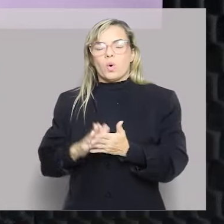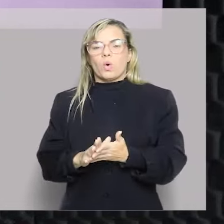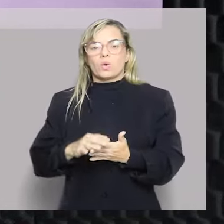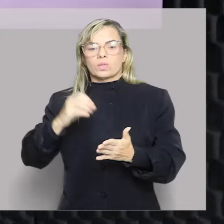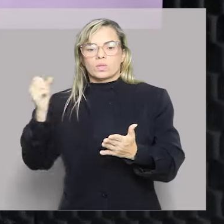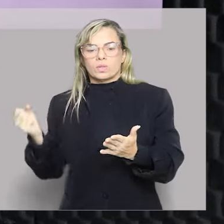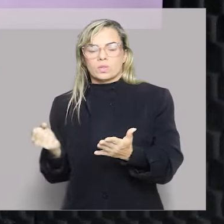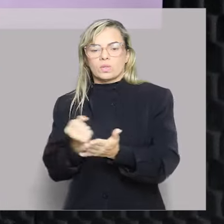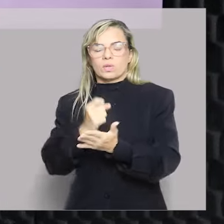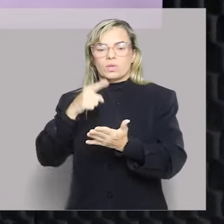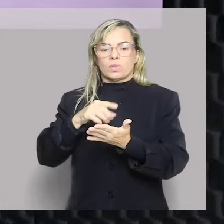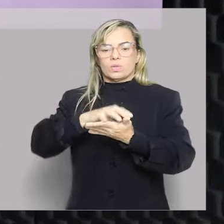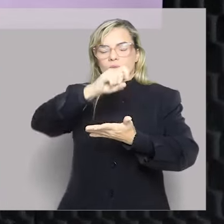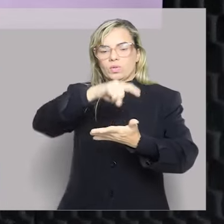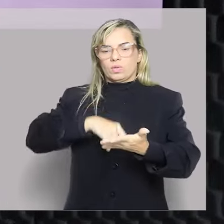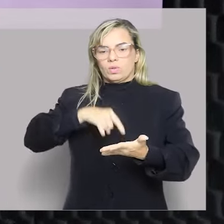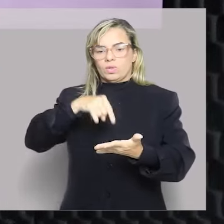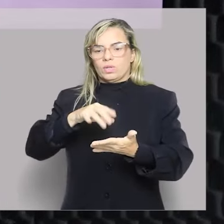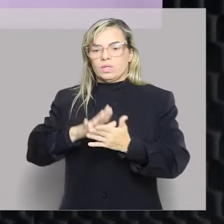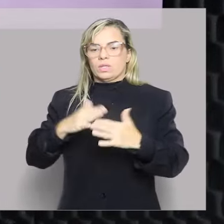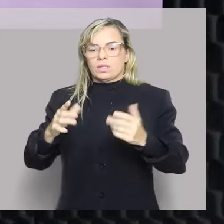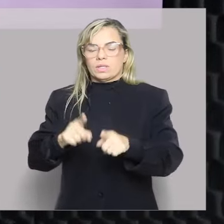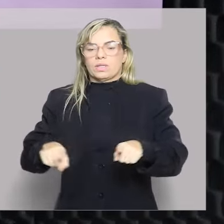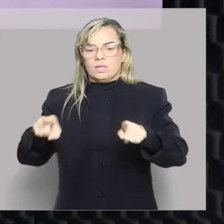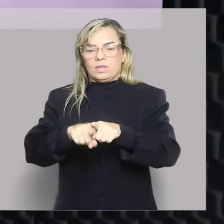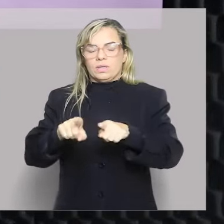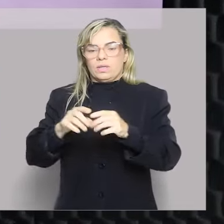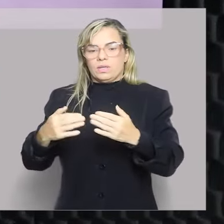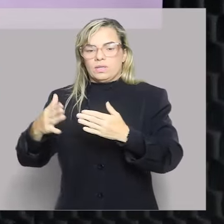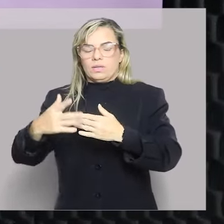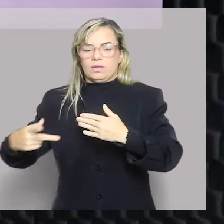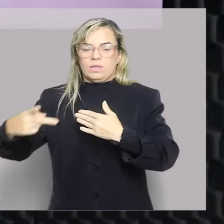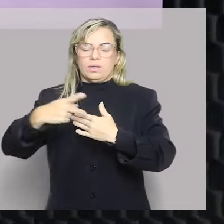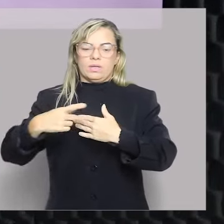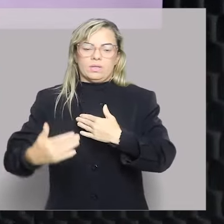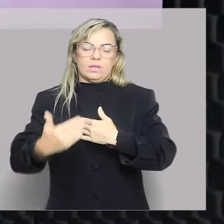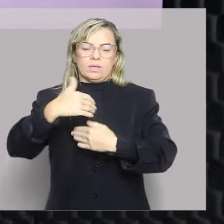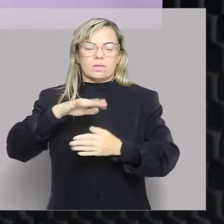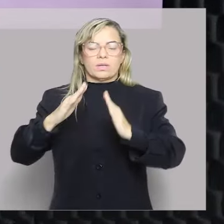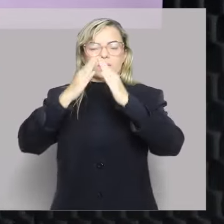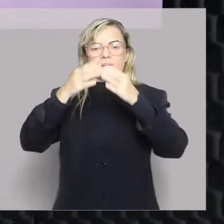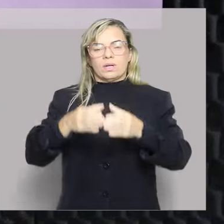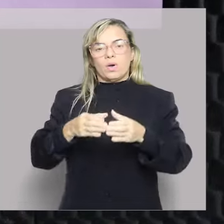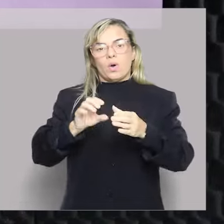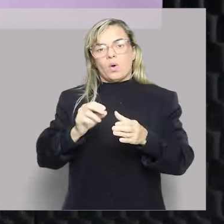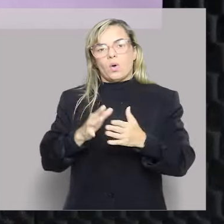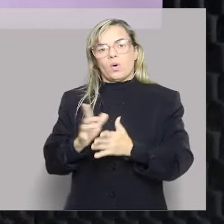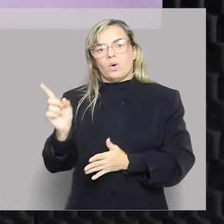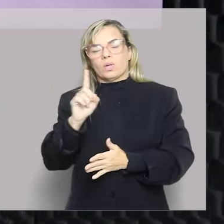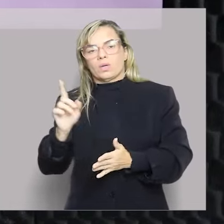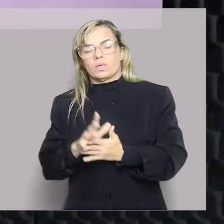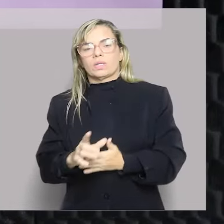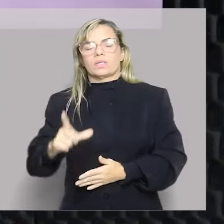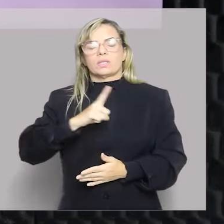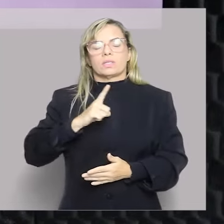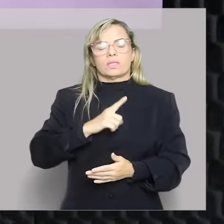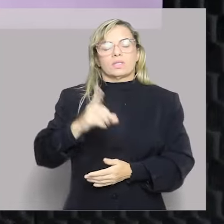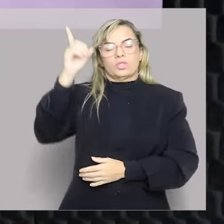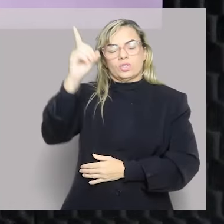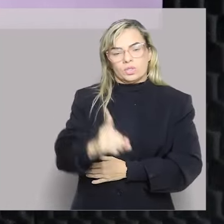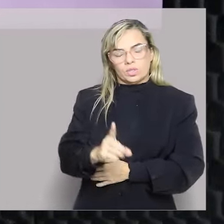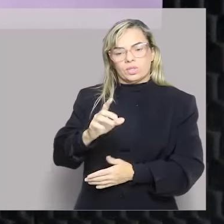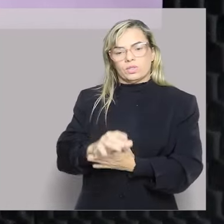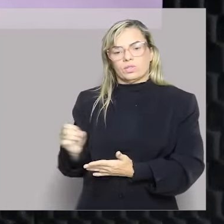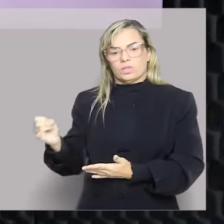estrangeiro, residente ou não do país, tem direito fundamental. E digo